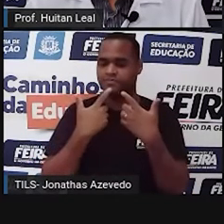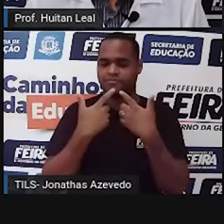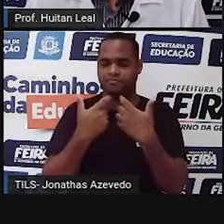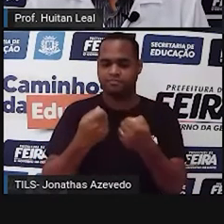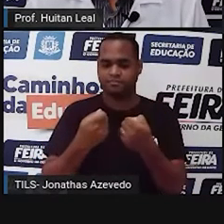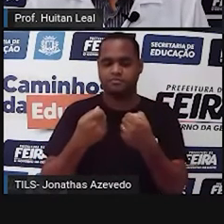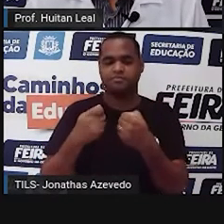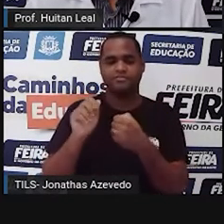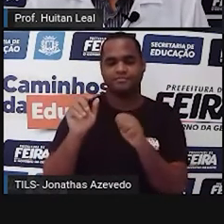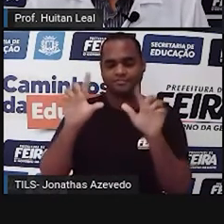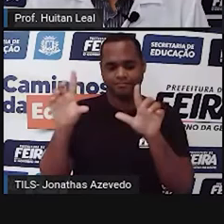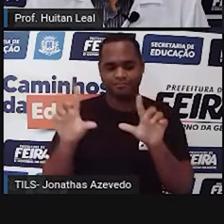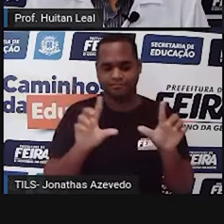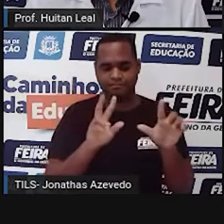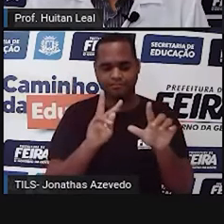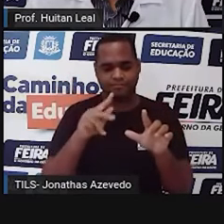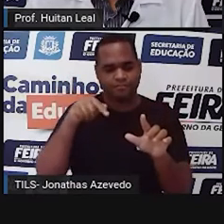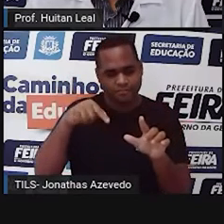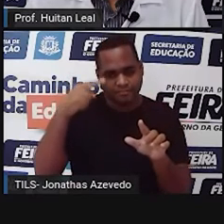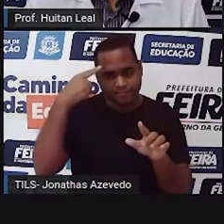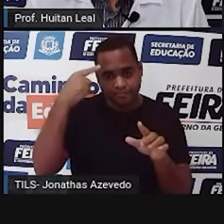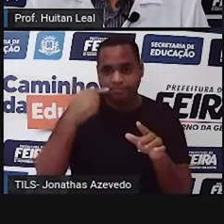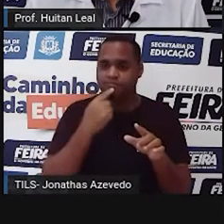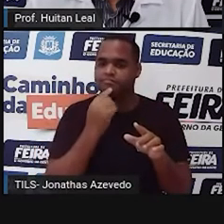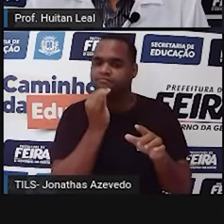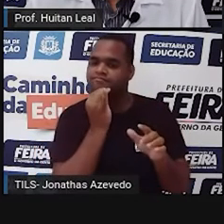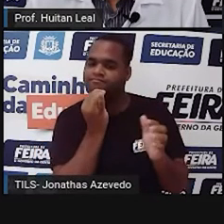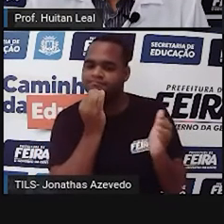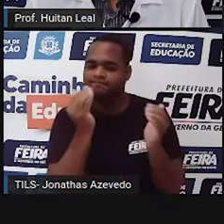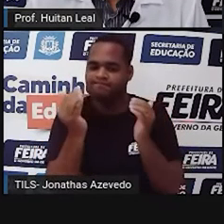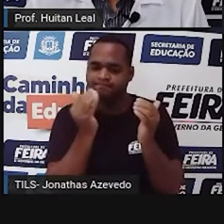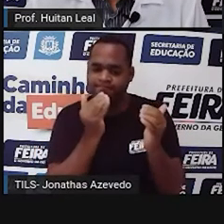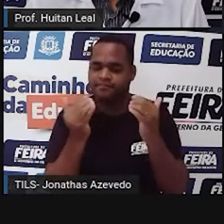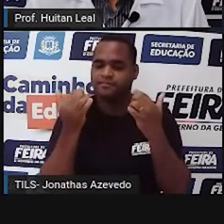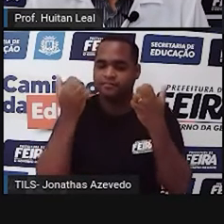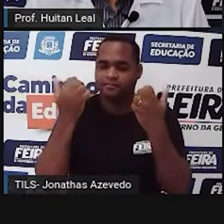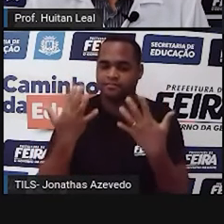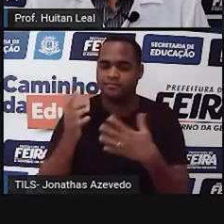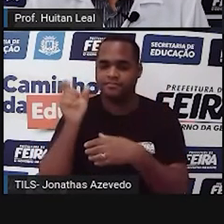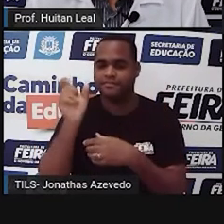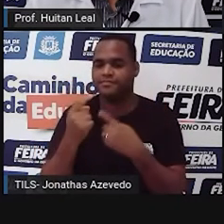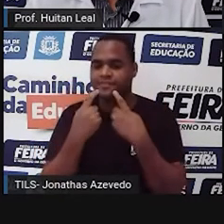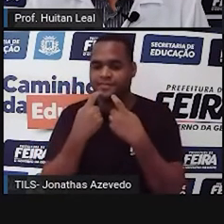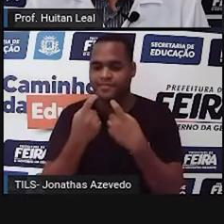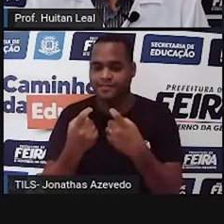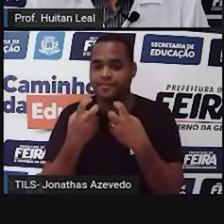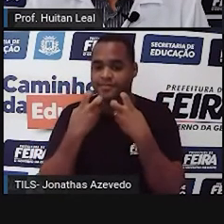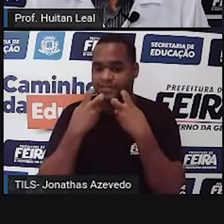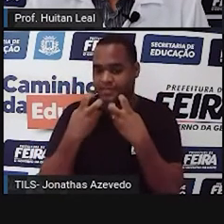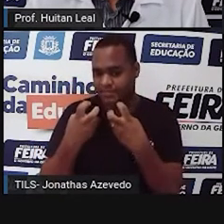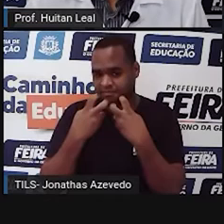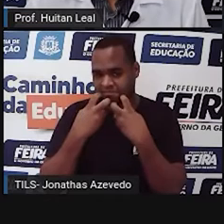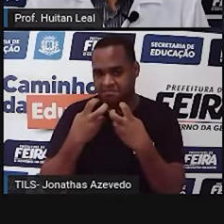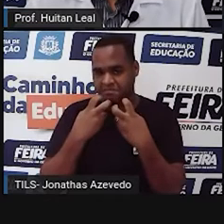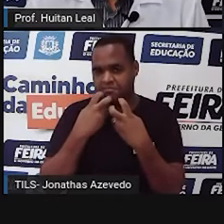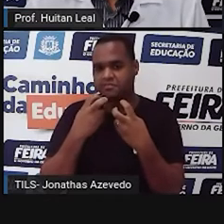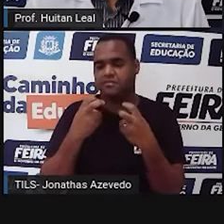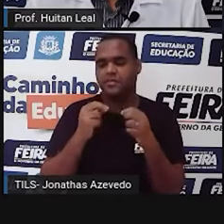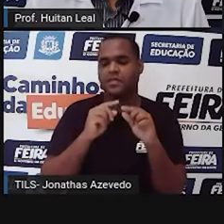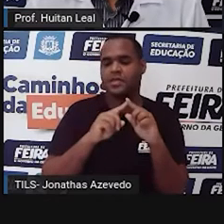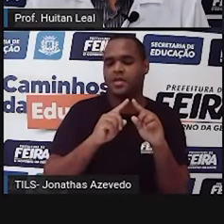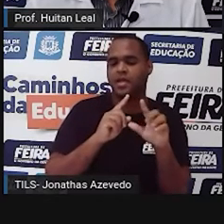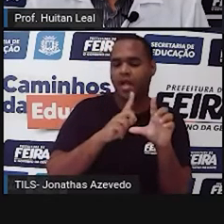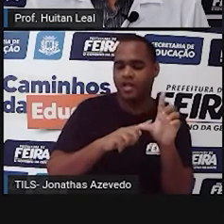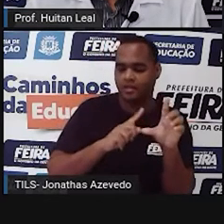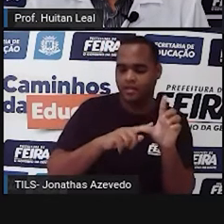dos quadrinhos, na fala das personagens. Por exemplo, se um personagem está gritando, a letra aparece de tamanho aumentado e em